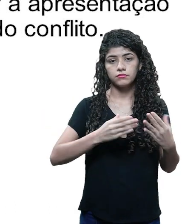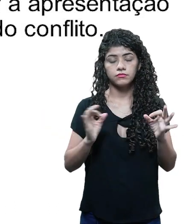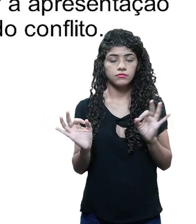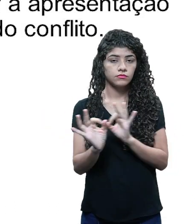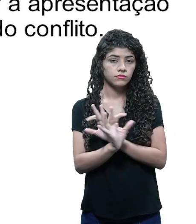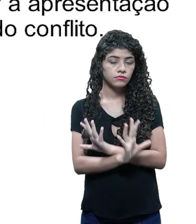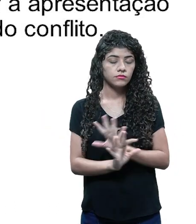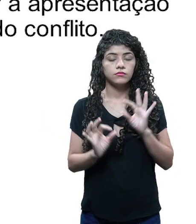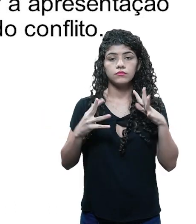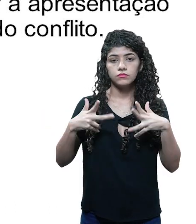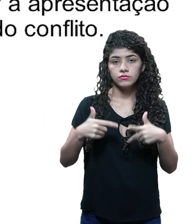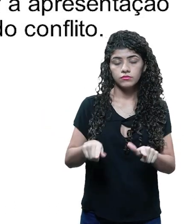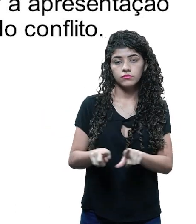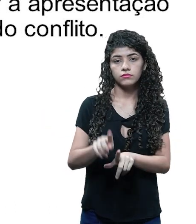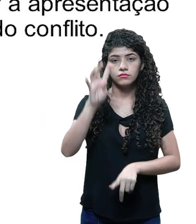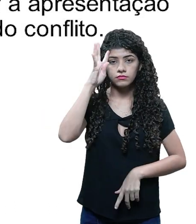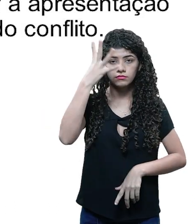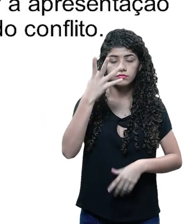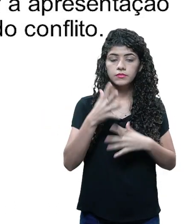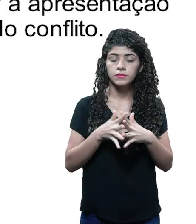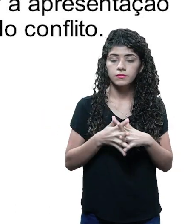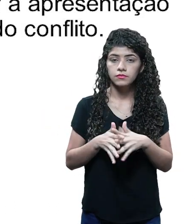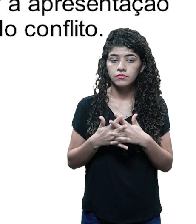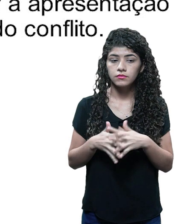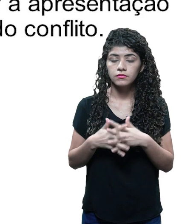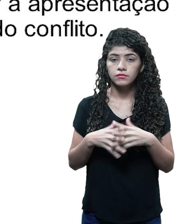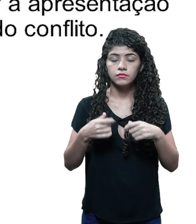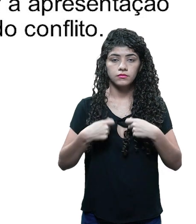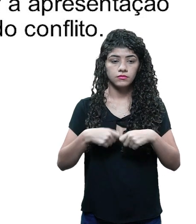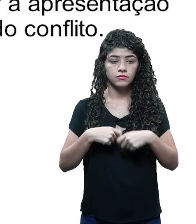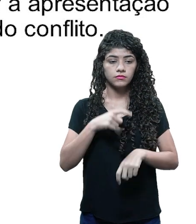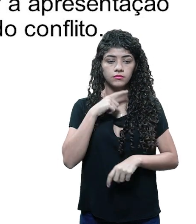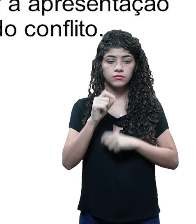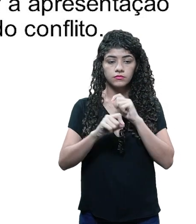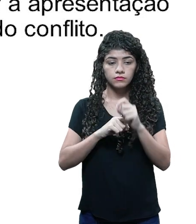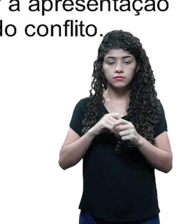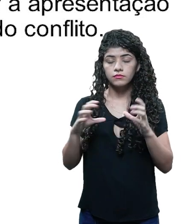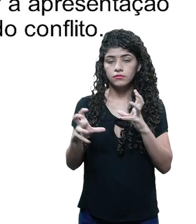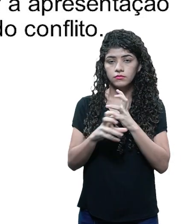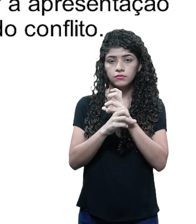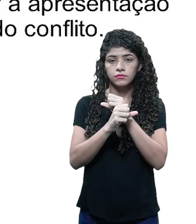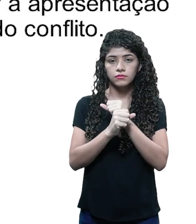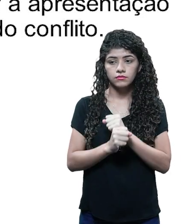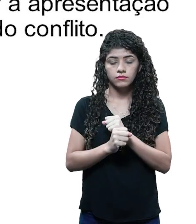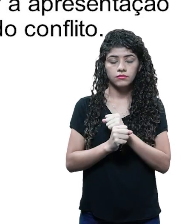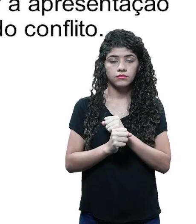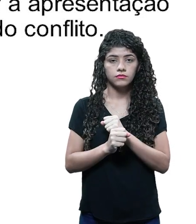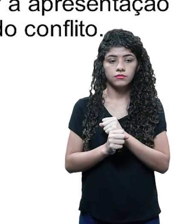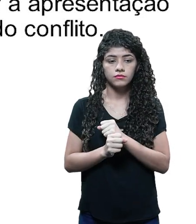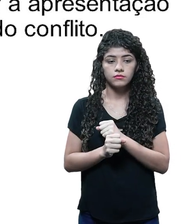do conflito e a solução do conflito, certo? Então, é algo bem resumido,